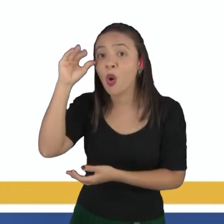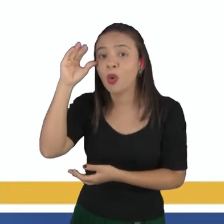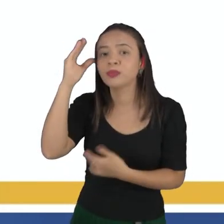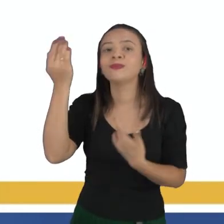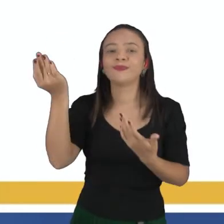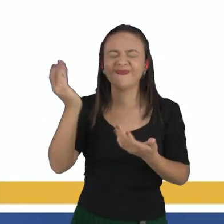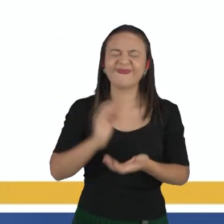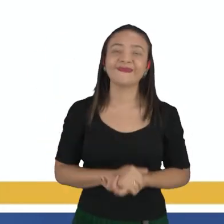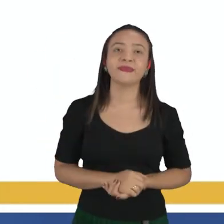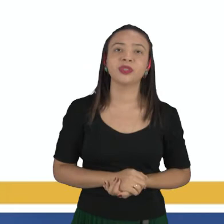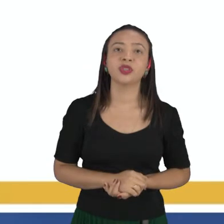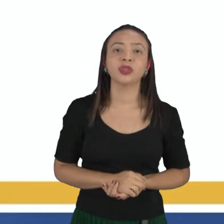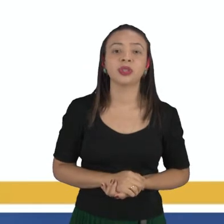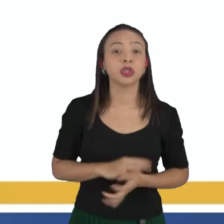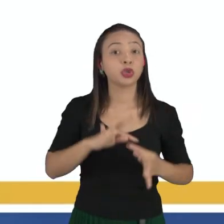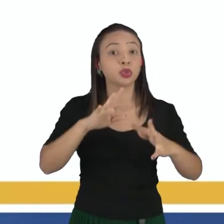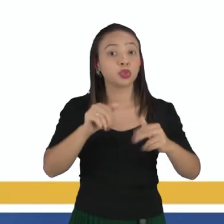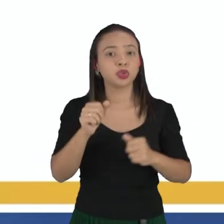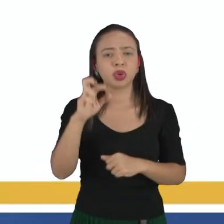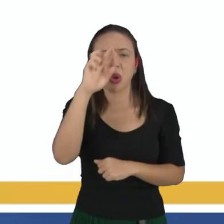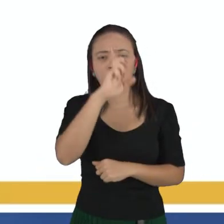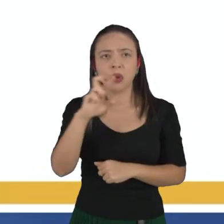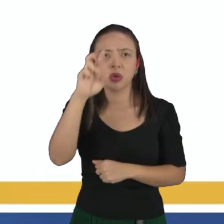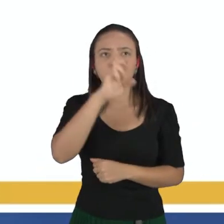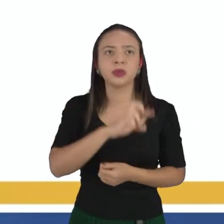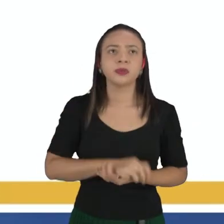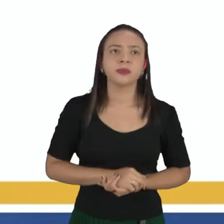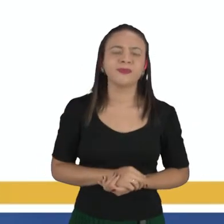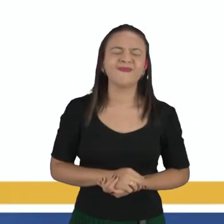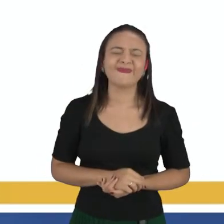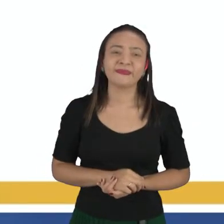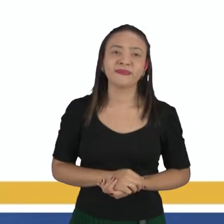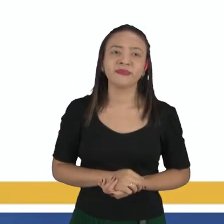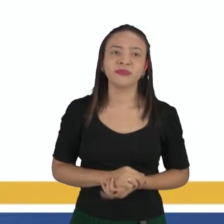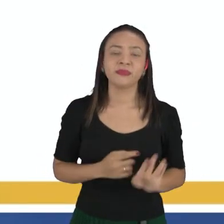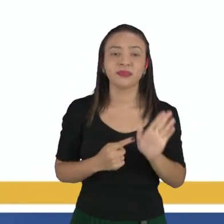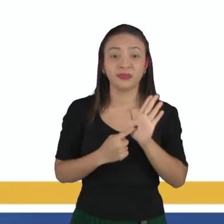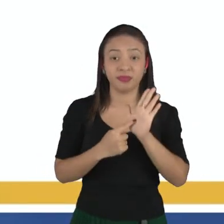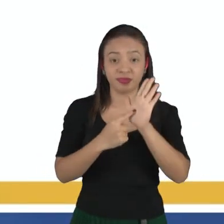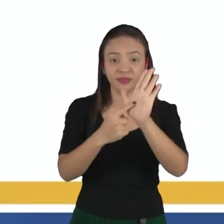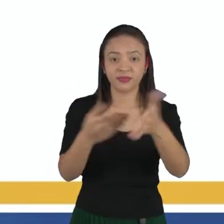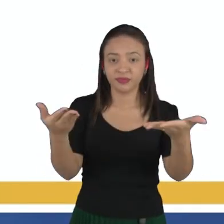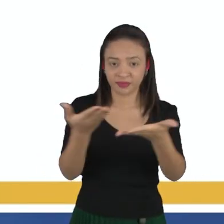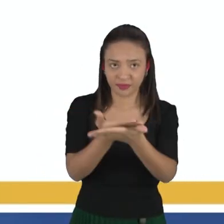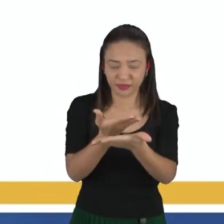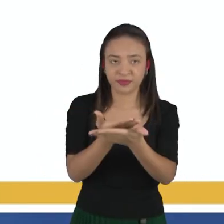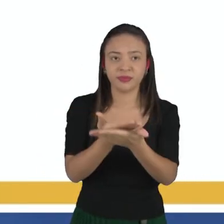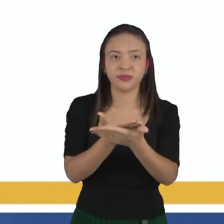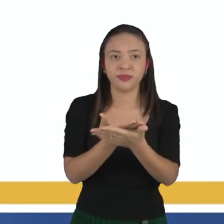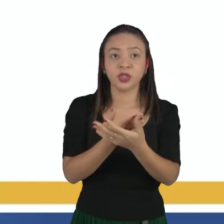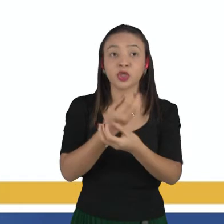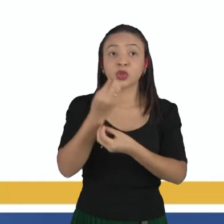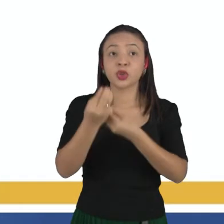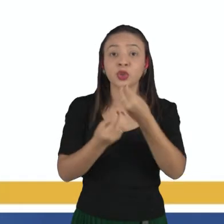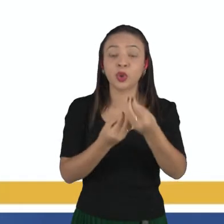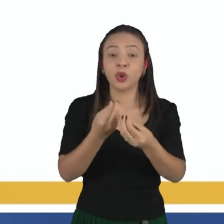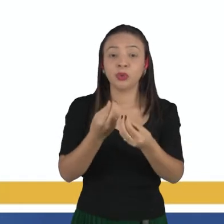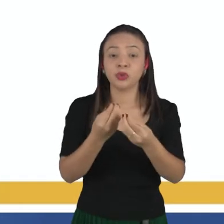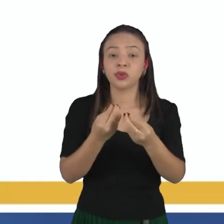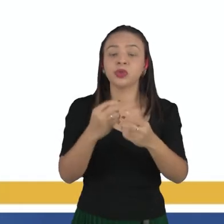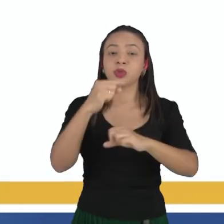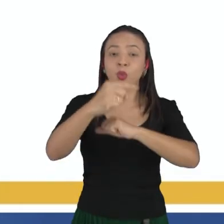vezes, né, daquilo que a gente está observando. Então eu vou trazer para vocês, trouxe aqui para vocês nessa aula, como o elemento